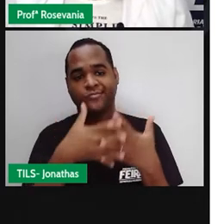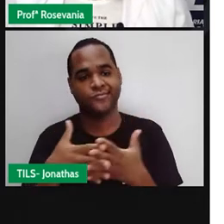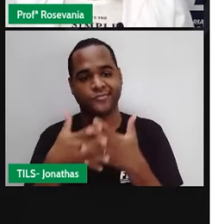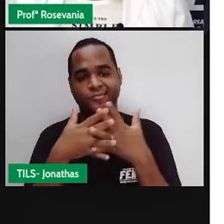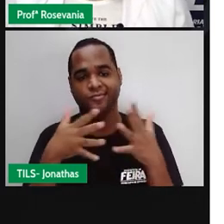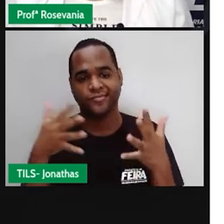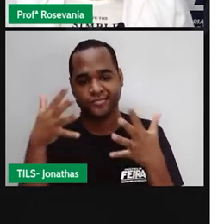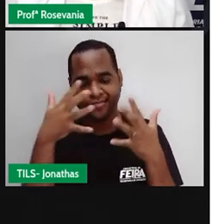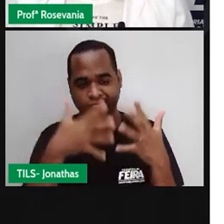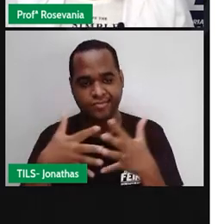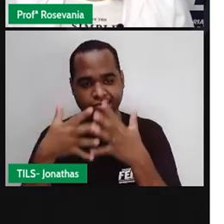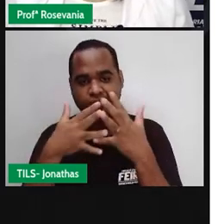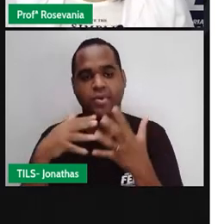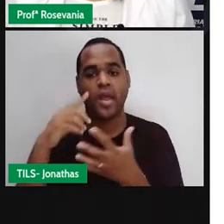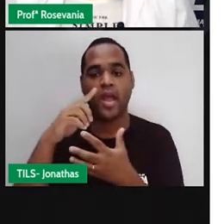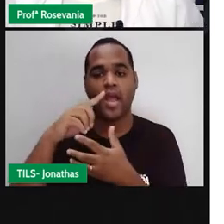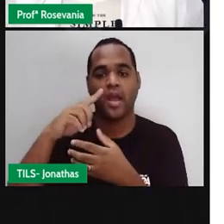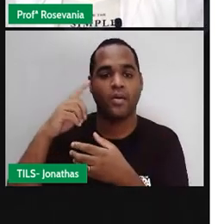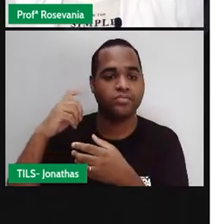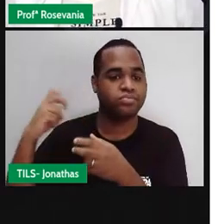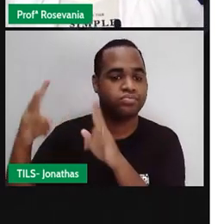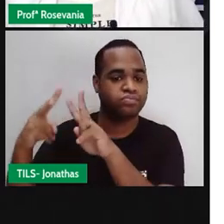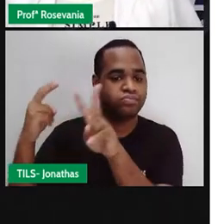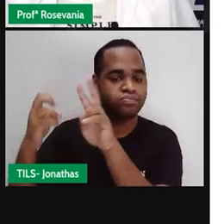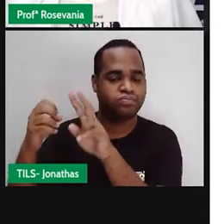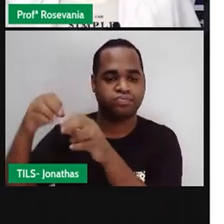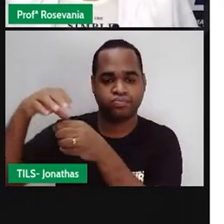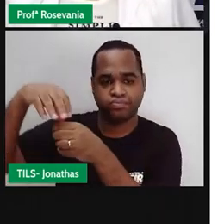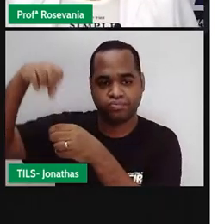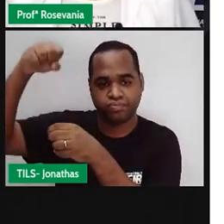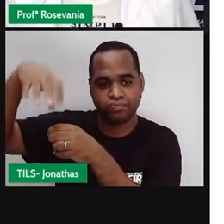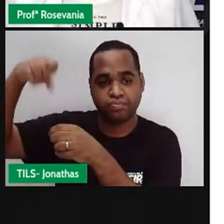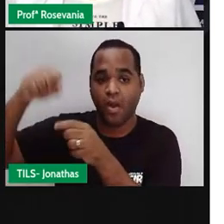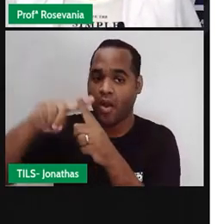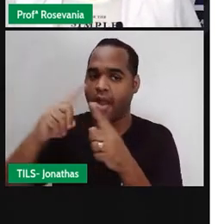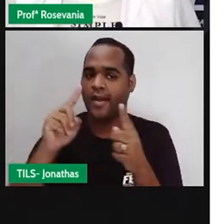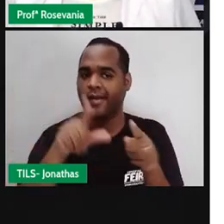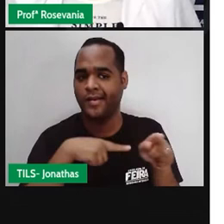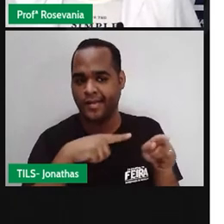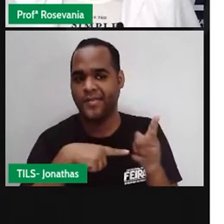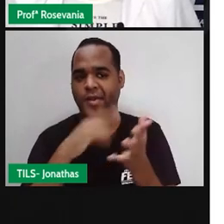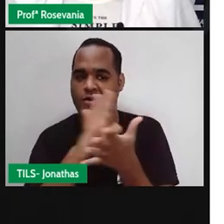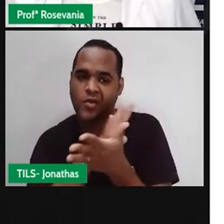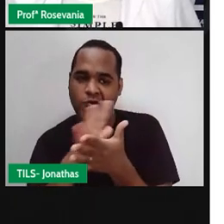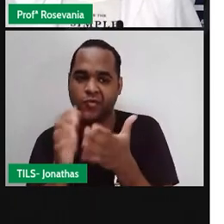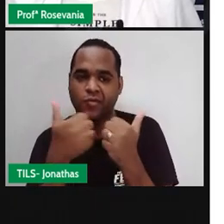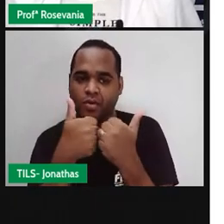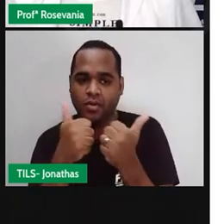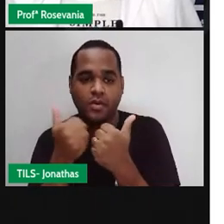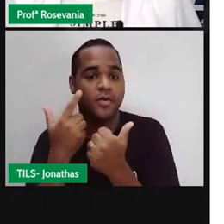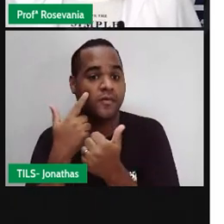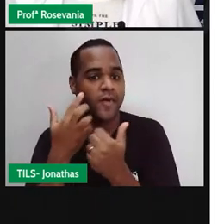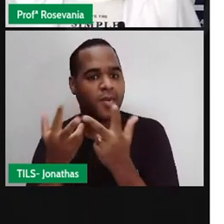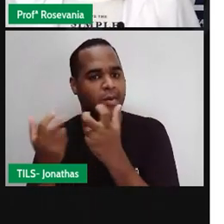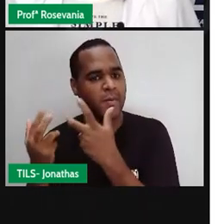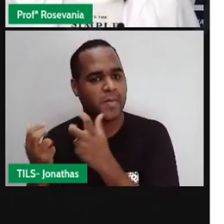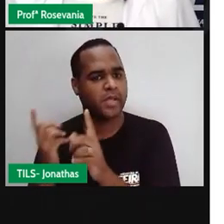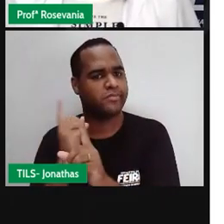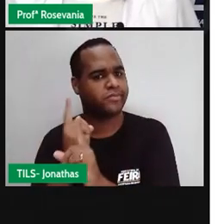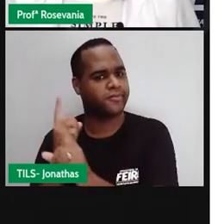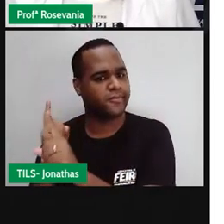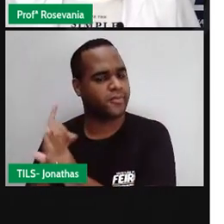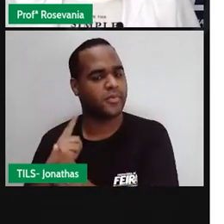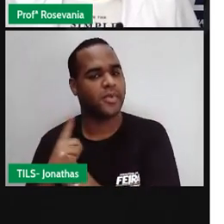no sinal, a gente percebe aquela fumaça, né, alguns ônibus até, né, também a gente observa isso. E as indústrias